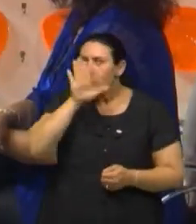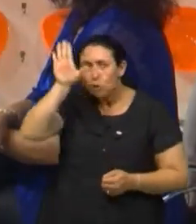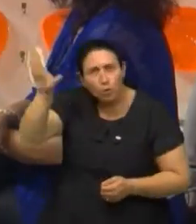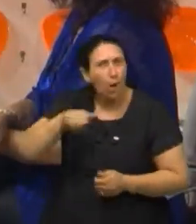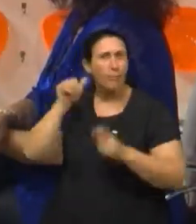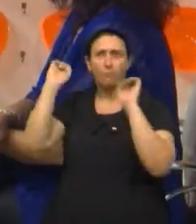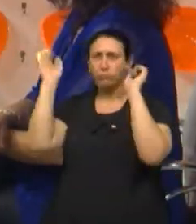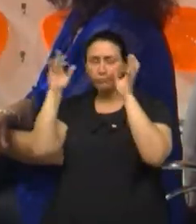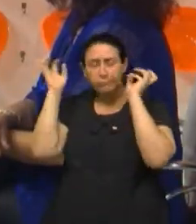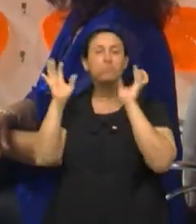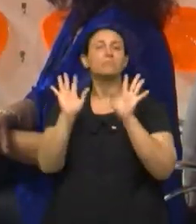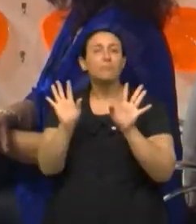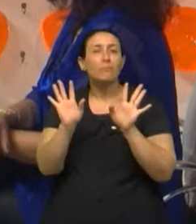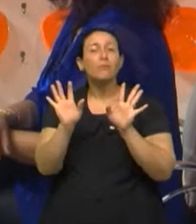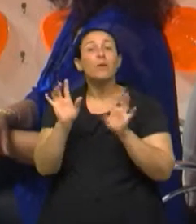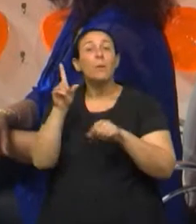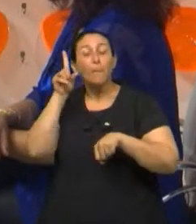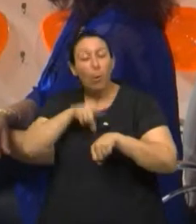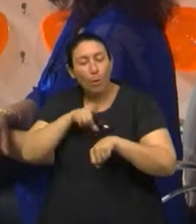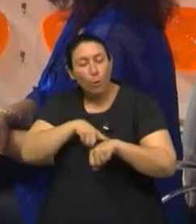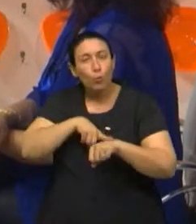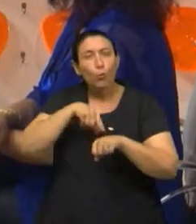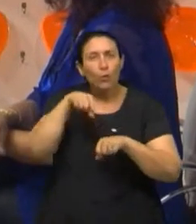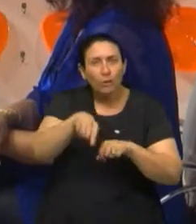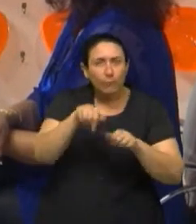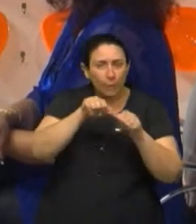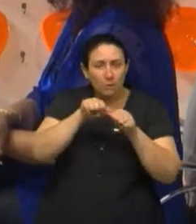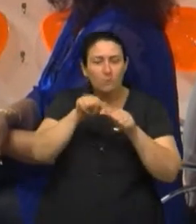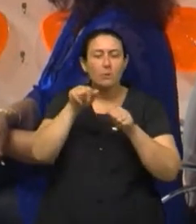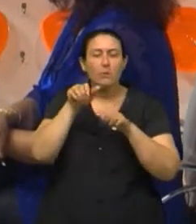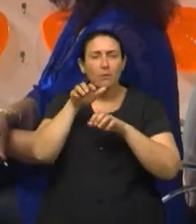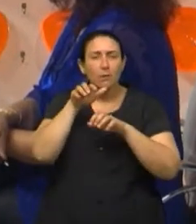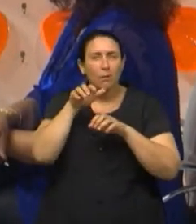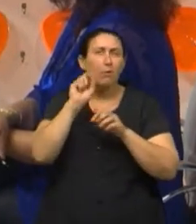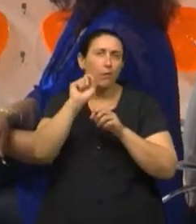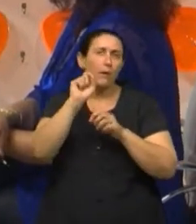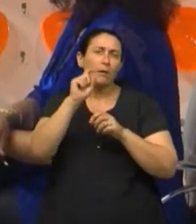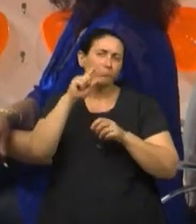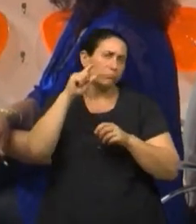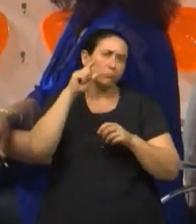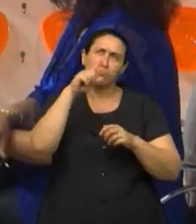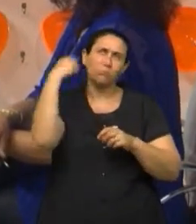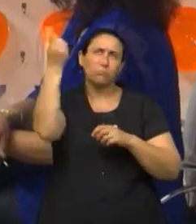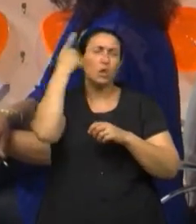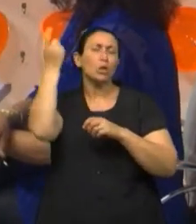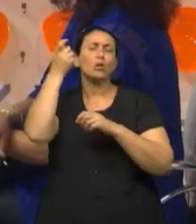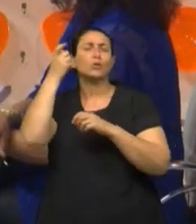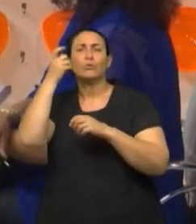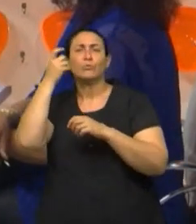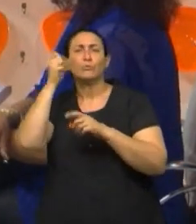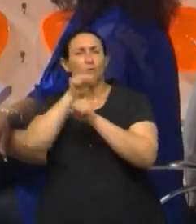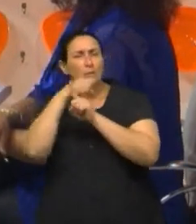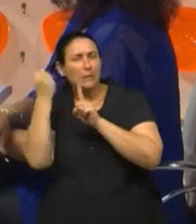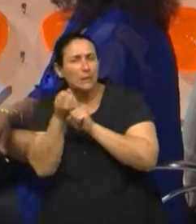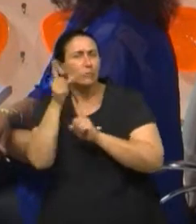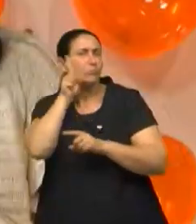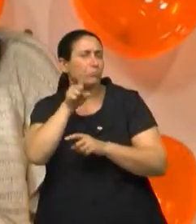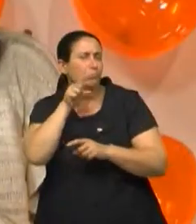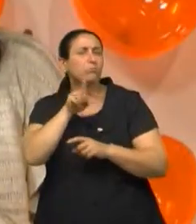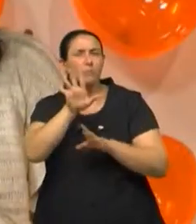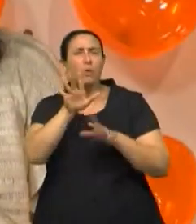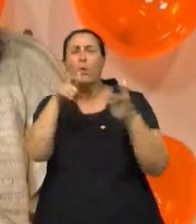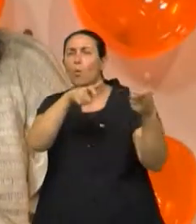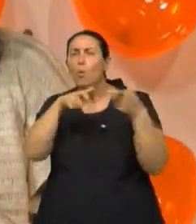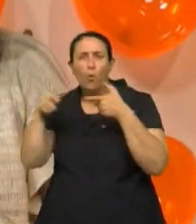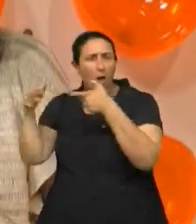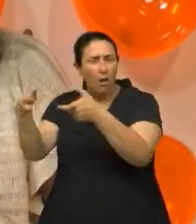cadeia da ressuscitação, que é considerado pela sociedade americana e a maioria dos locais